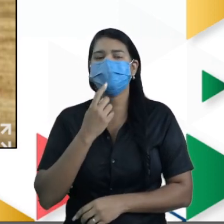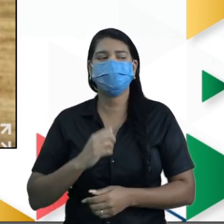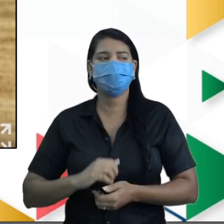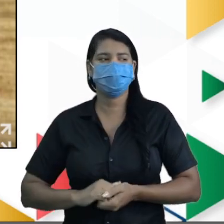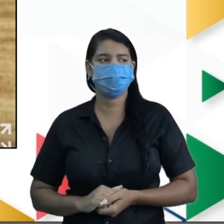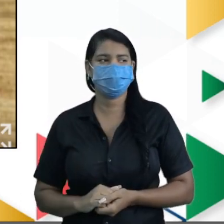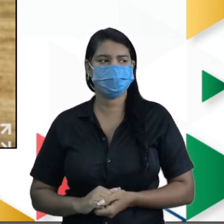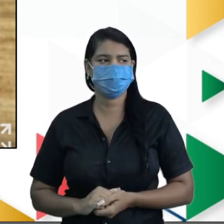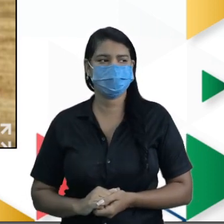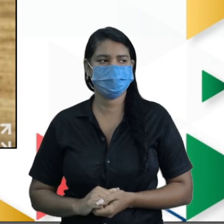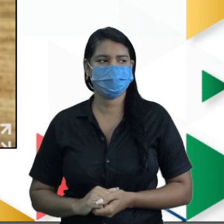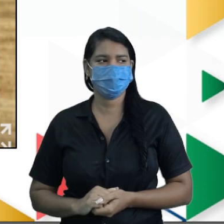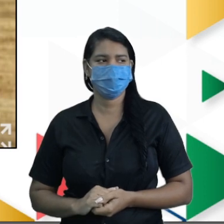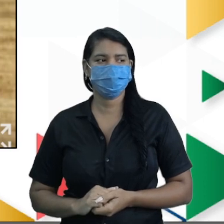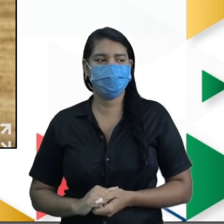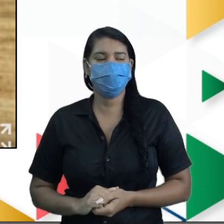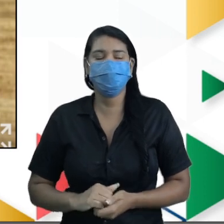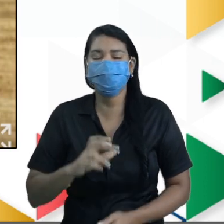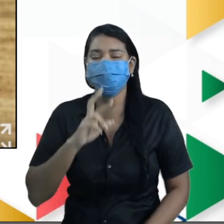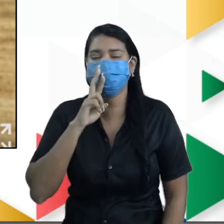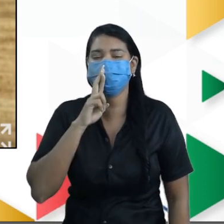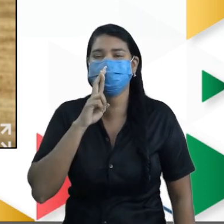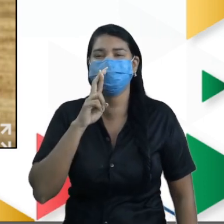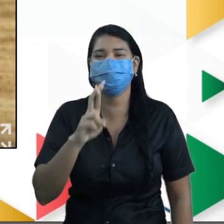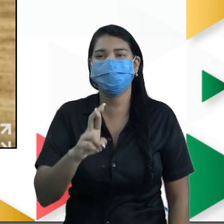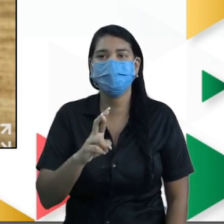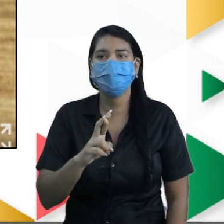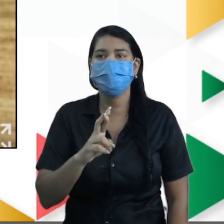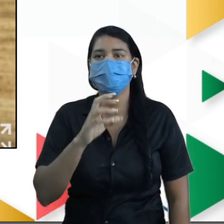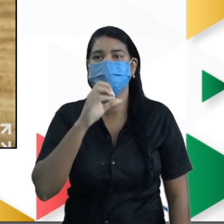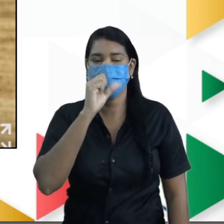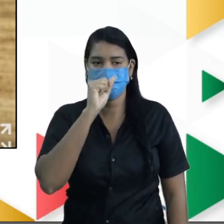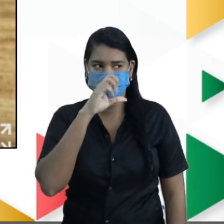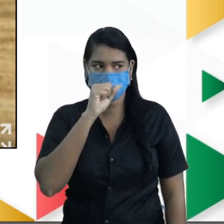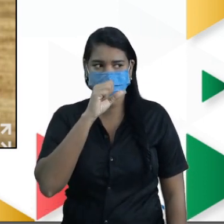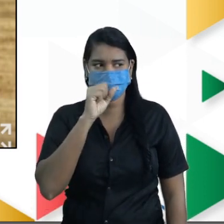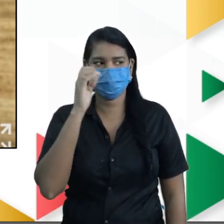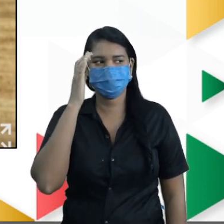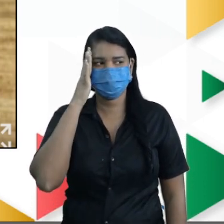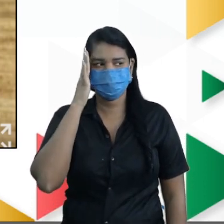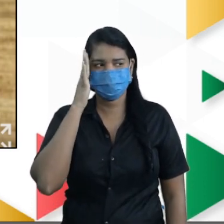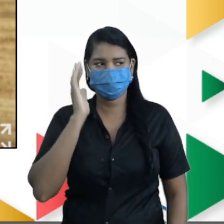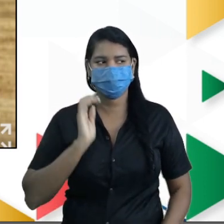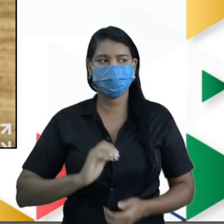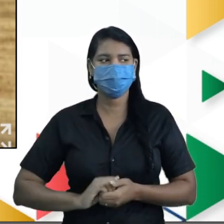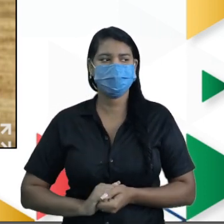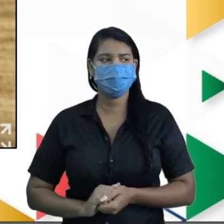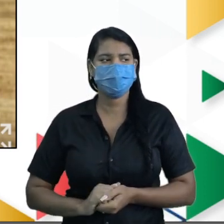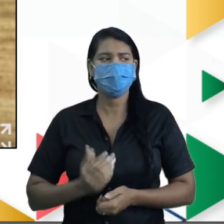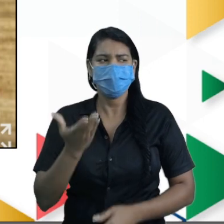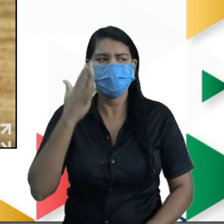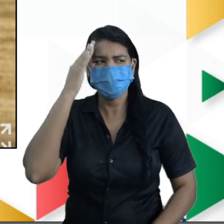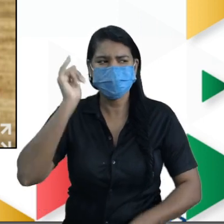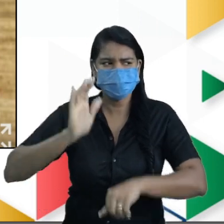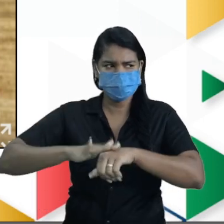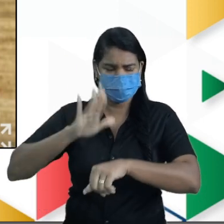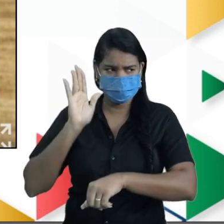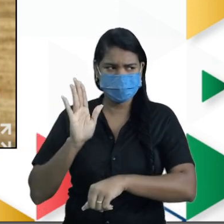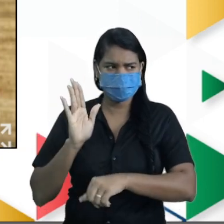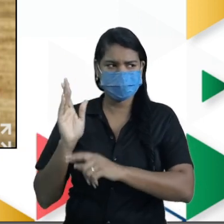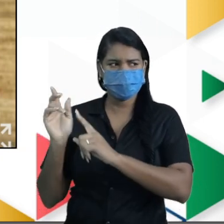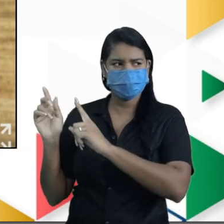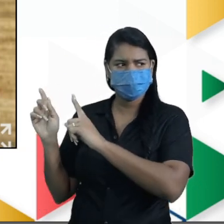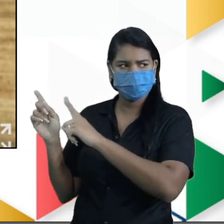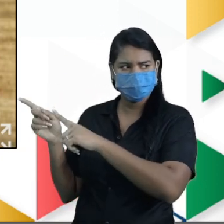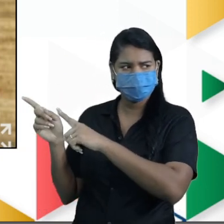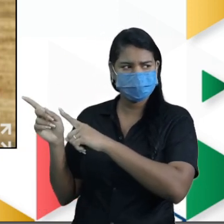vai clicar aí e vai responder laranja. A resposta é laranja, beleza? Quer saber um pouquinho mais sobre essa plataforma?